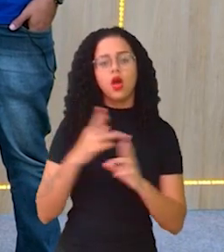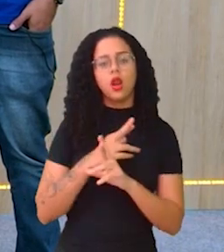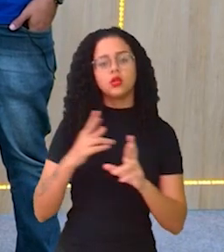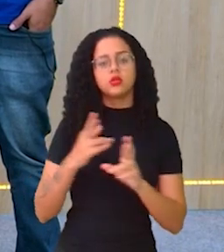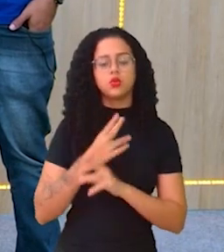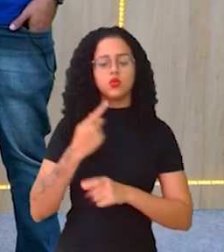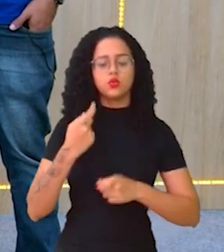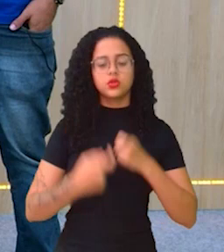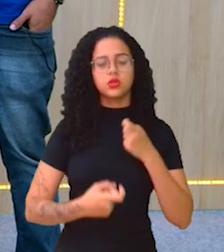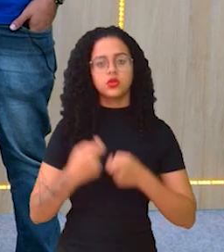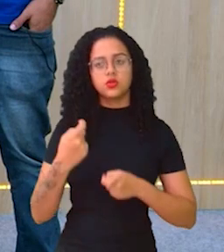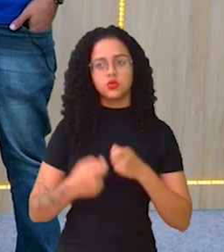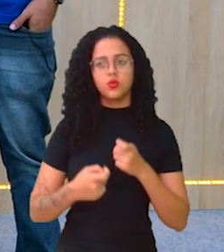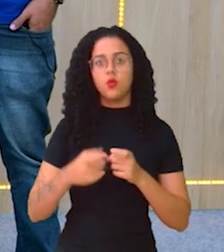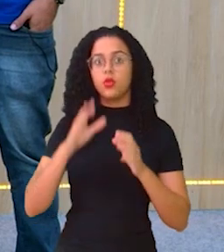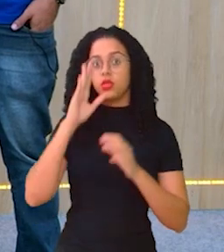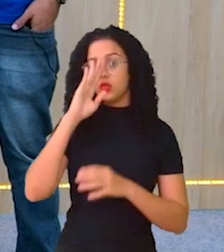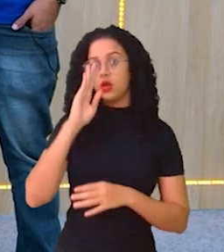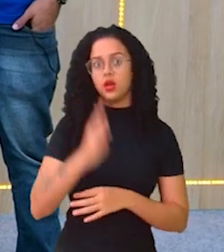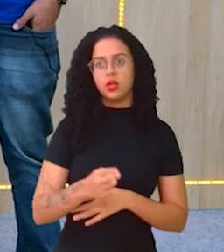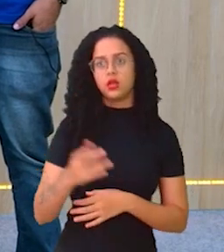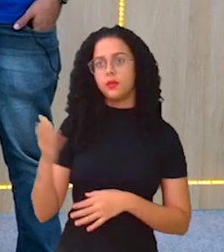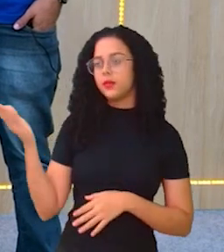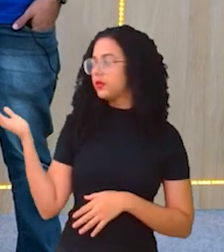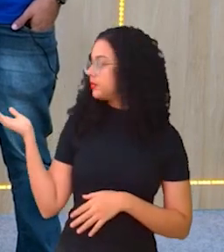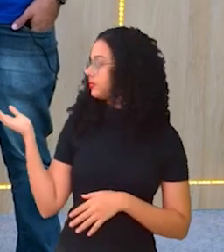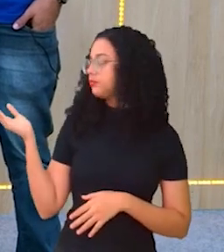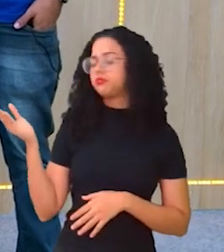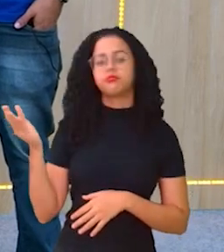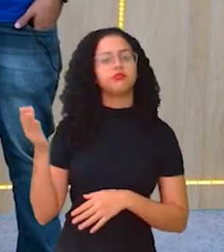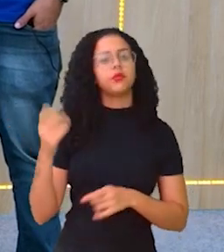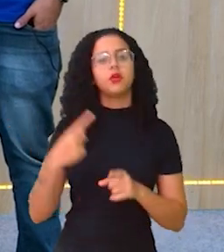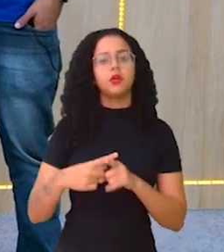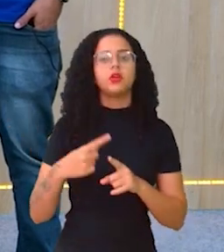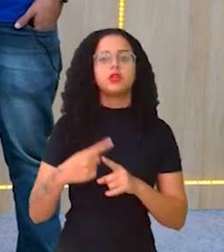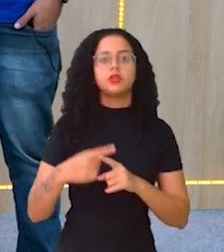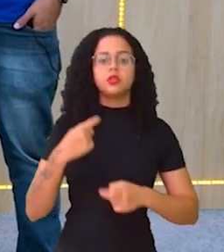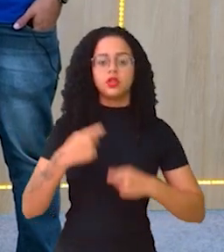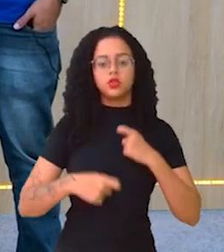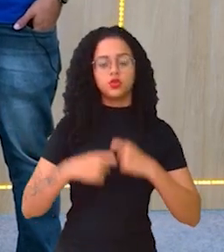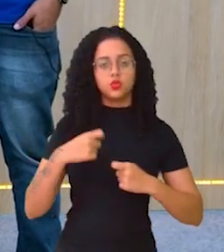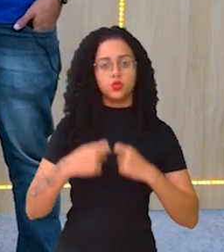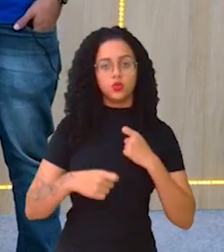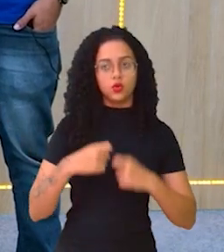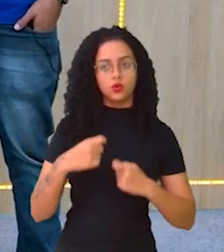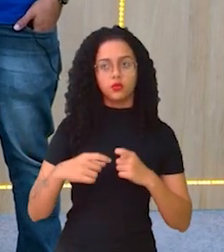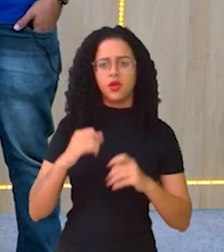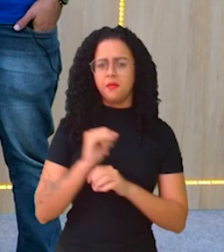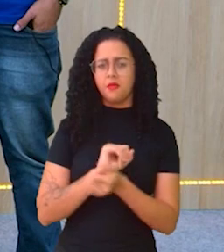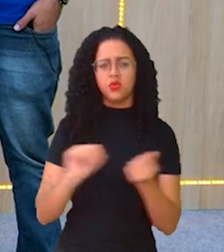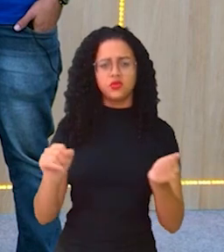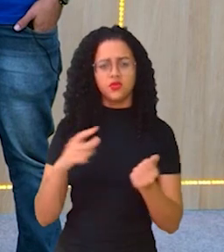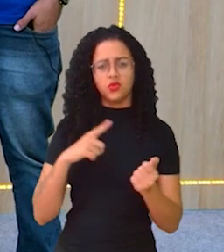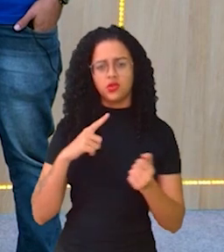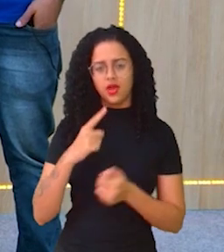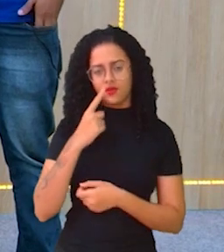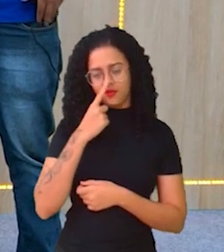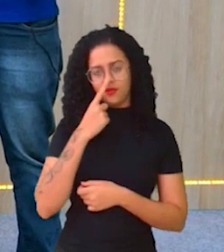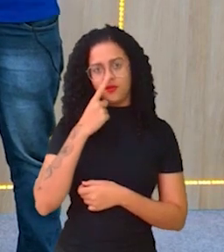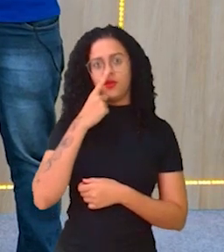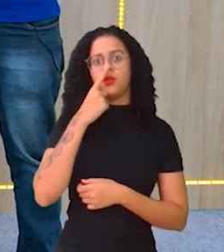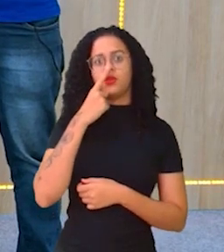sexual. E a gente já trouxe diretamente relação sexual, porque em casos como esse, é impossível ter afeto. Então,